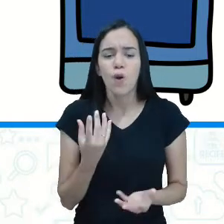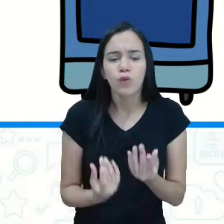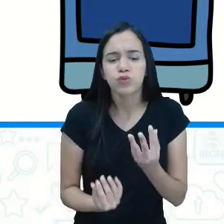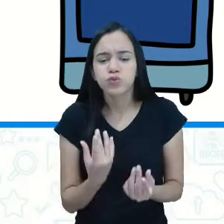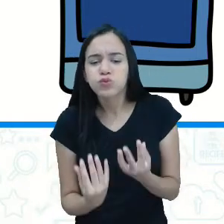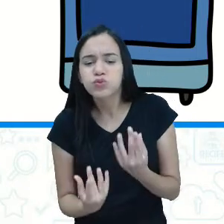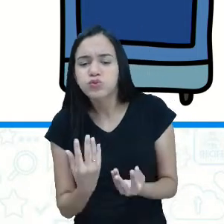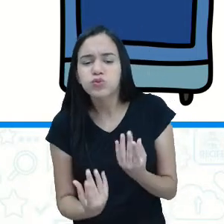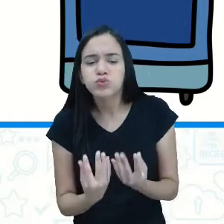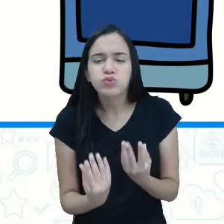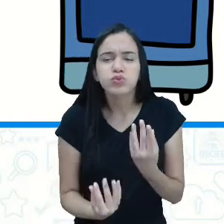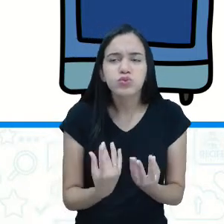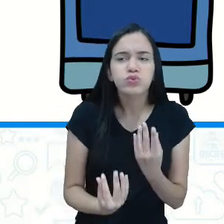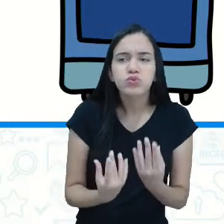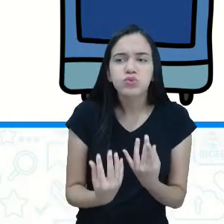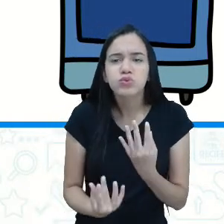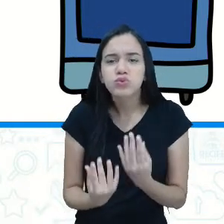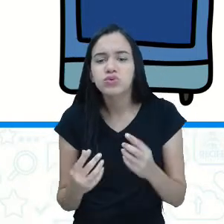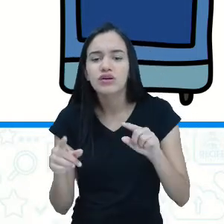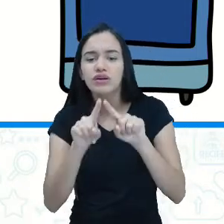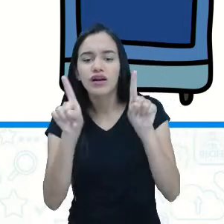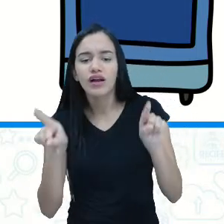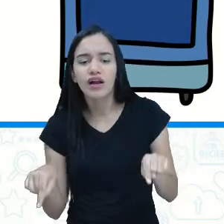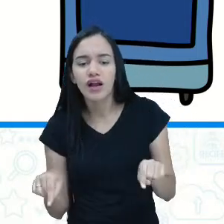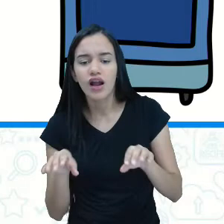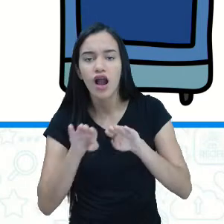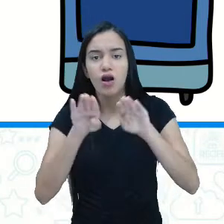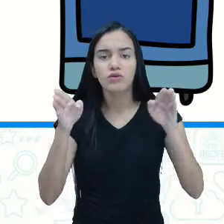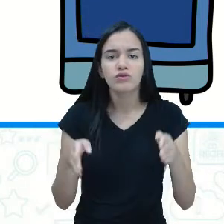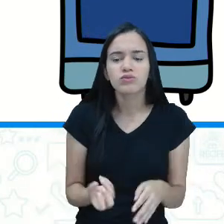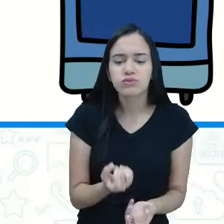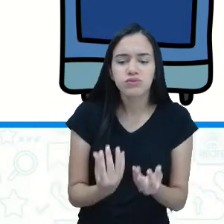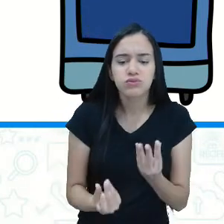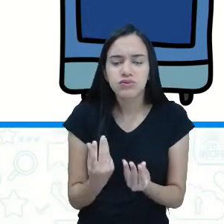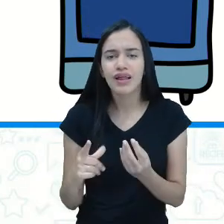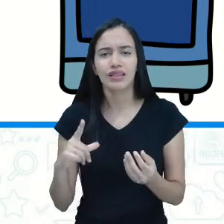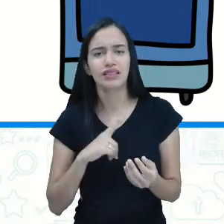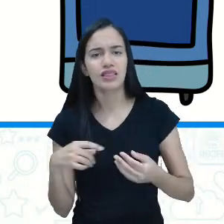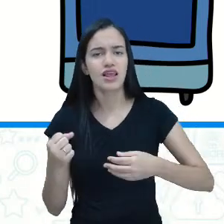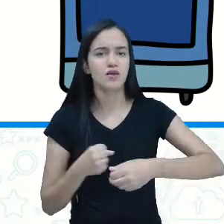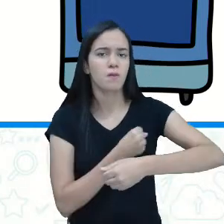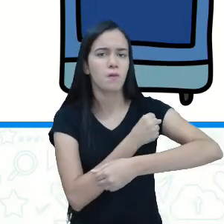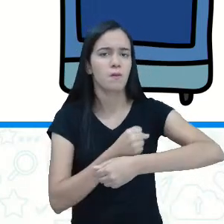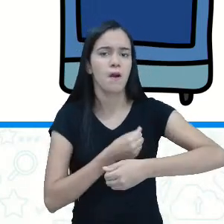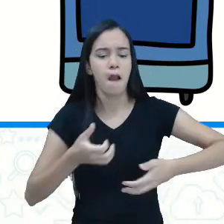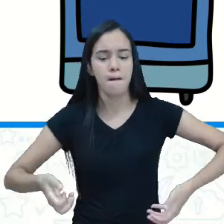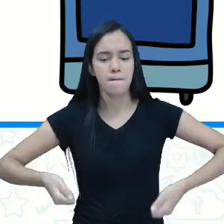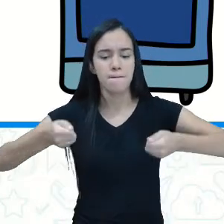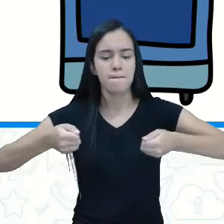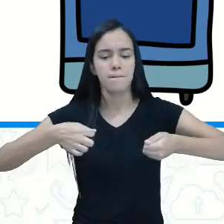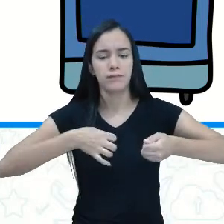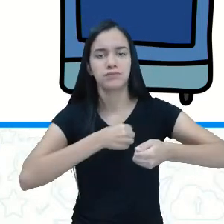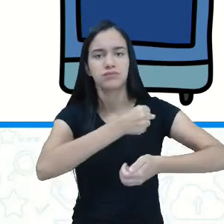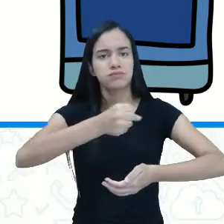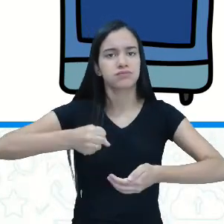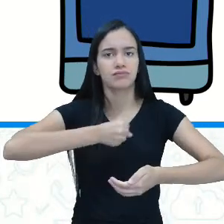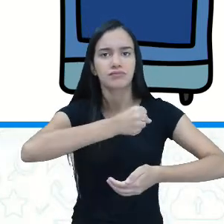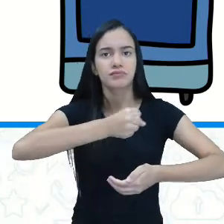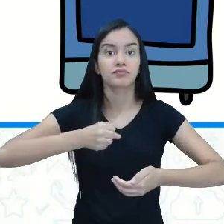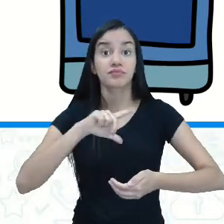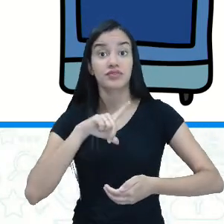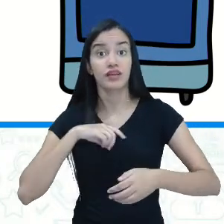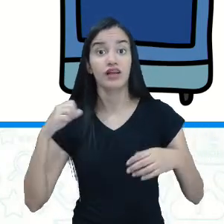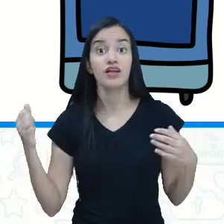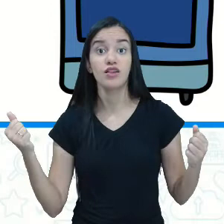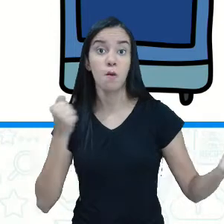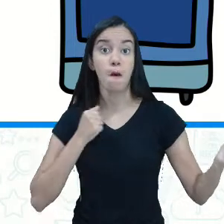tem uma panela, o fogo está ligado e tem uma macaca. E aí? A macaca Sofia. Hum, então vamos